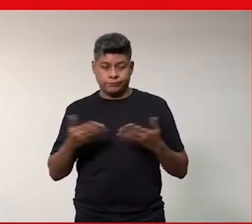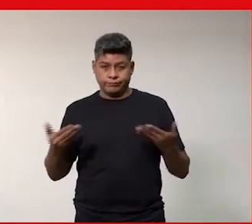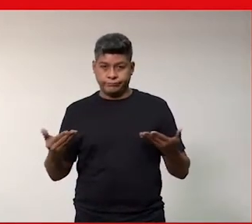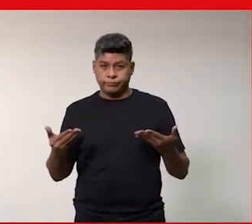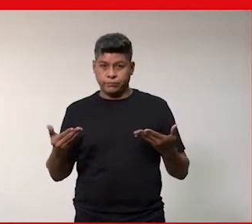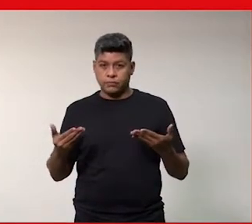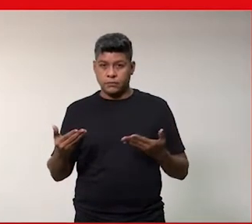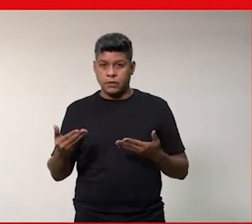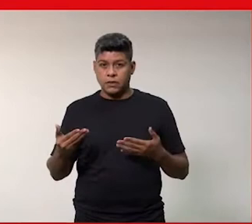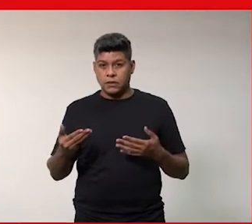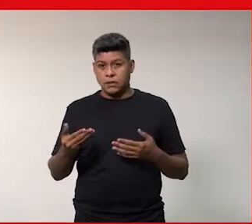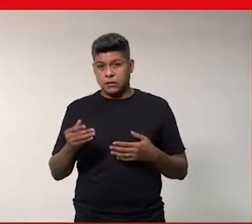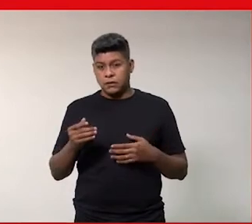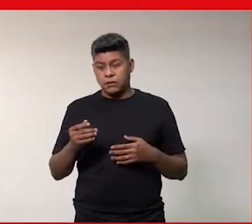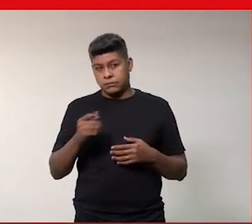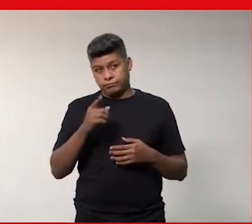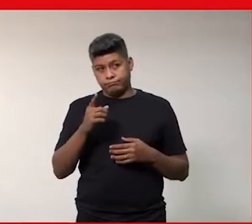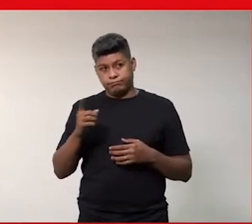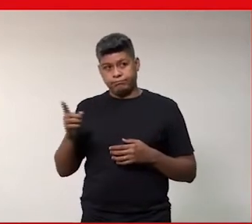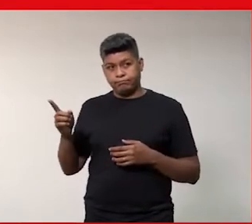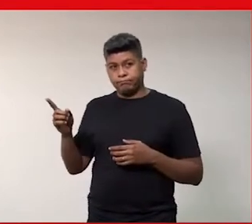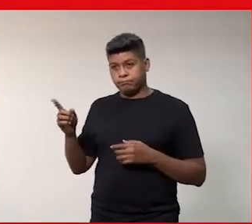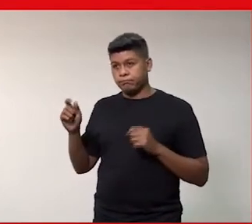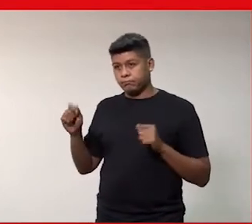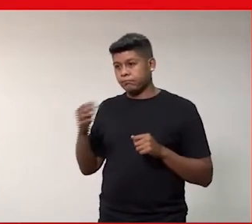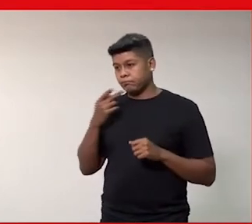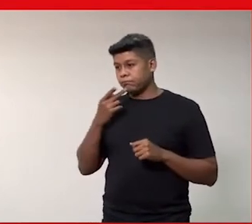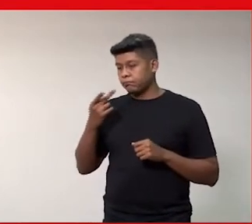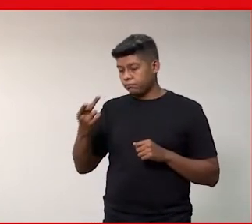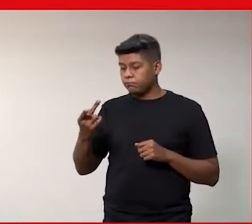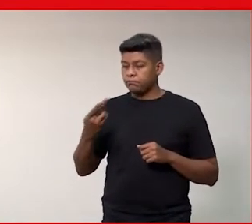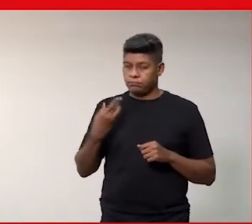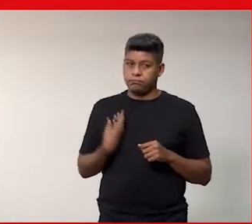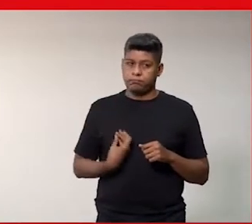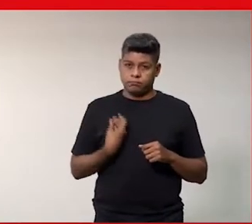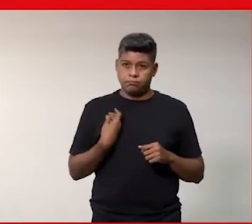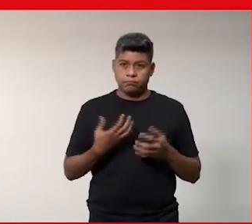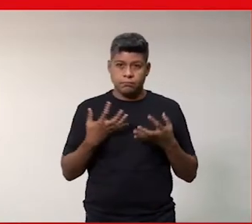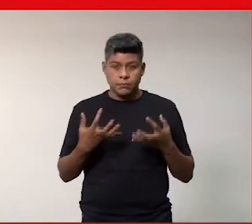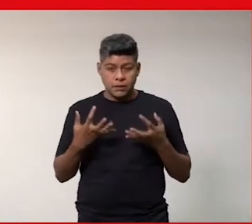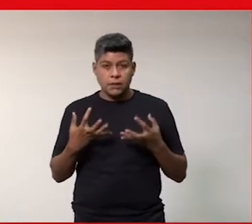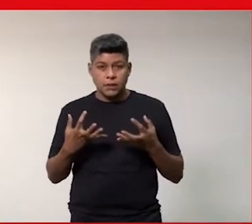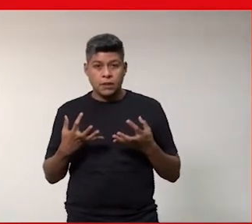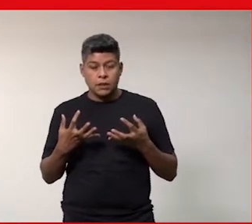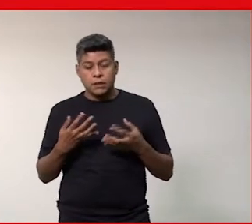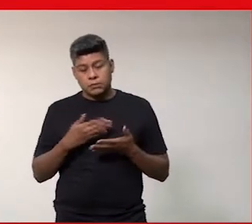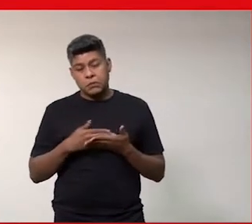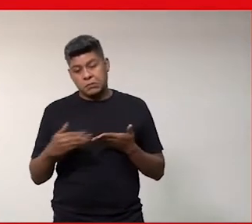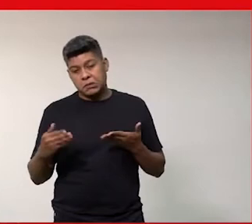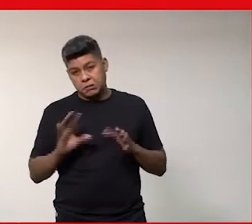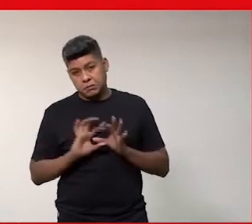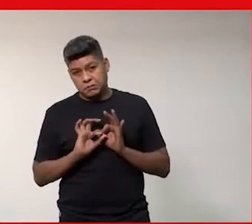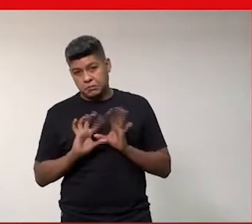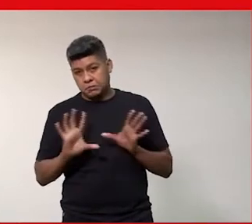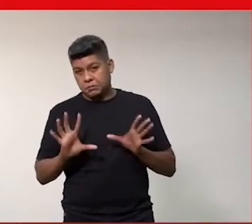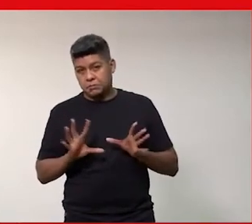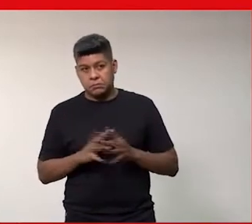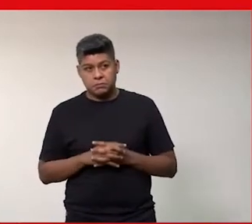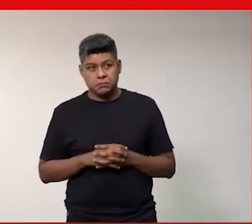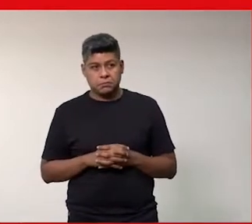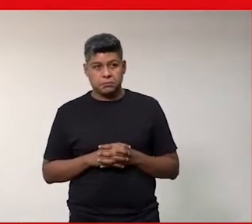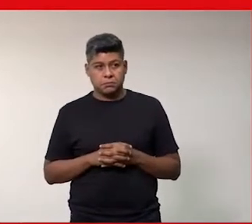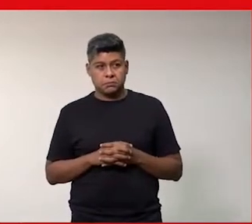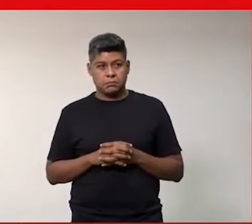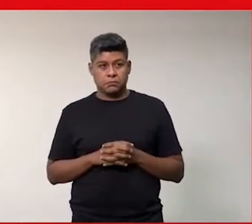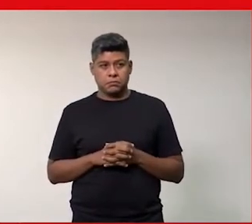eu passo a palavra aí para as nossas palestrantes panelistas quem quiser começar fique à